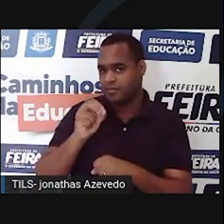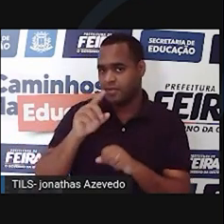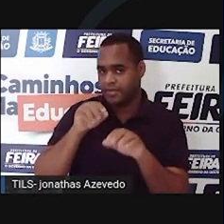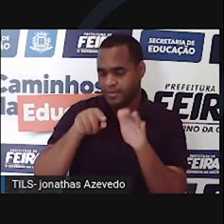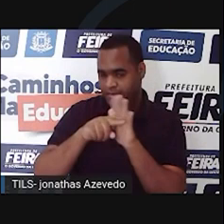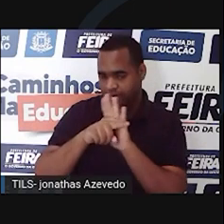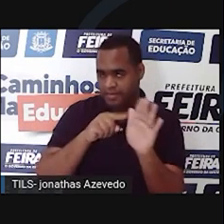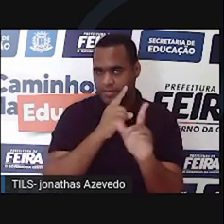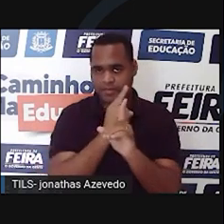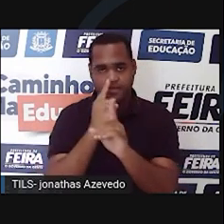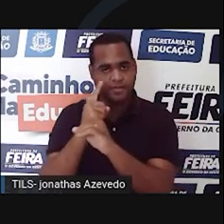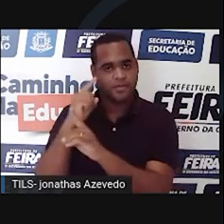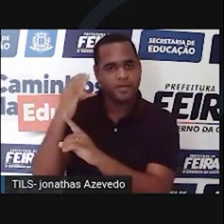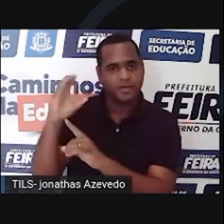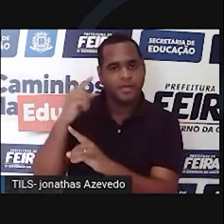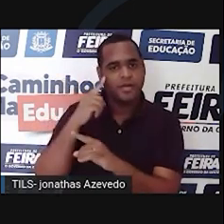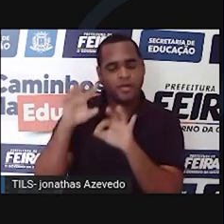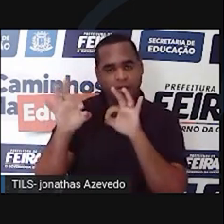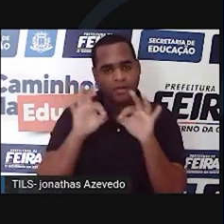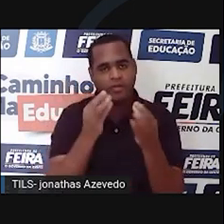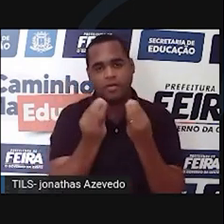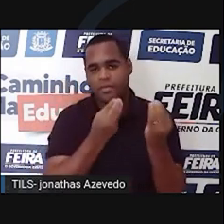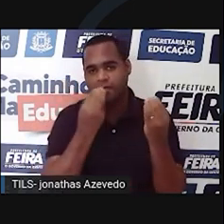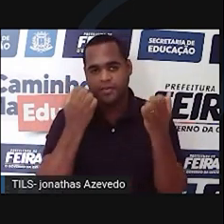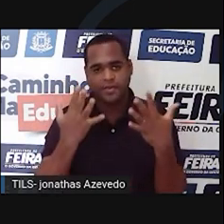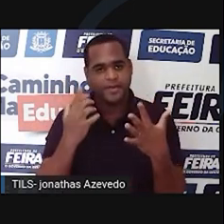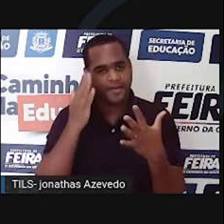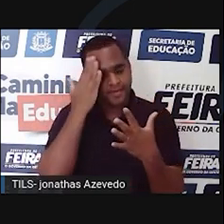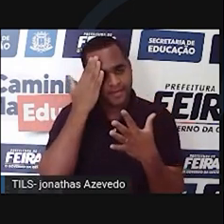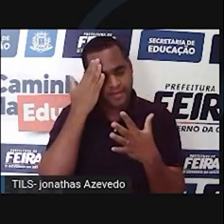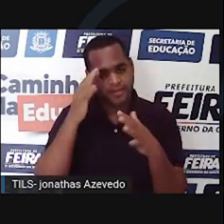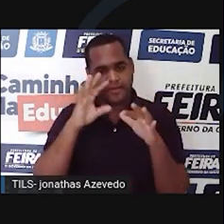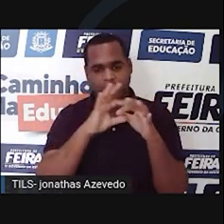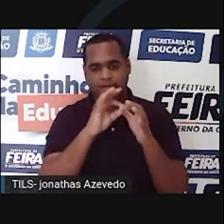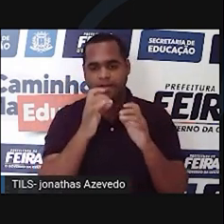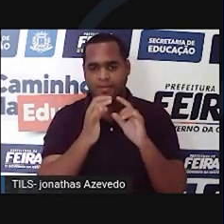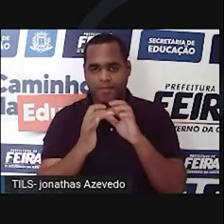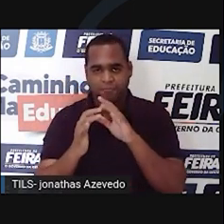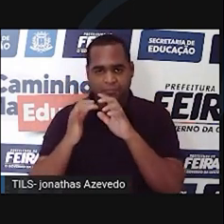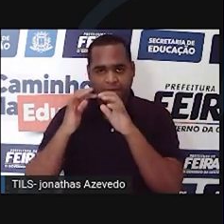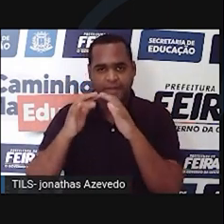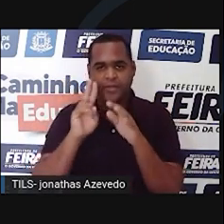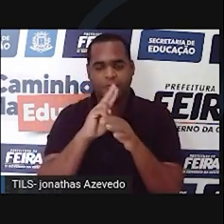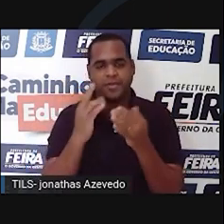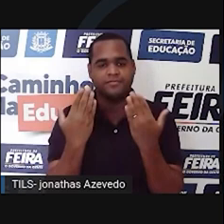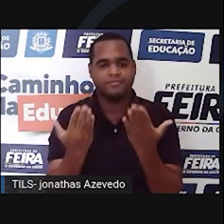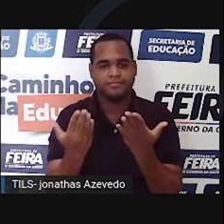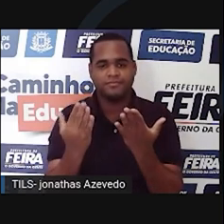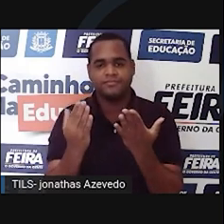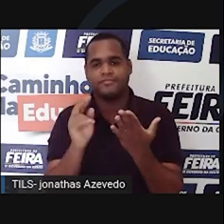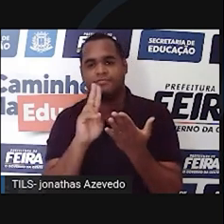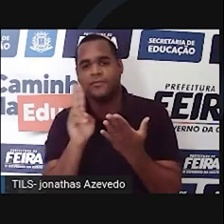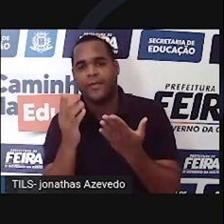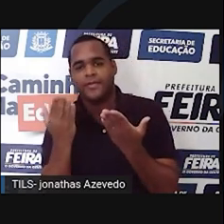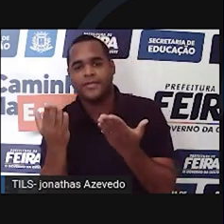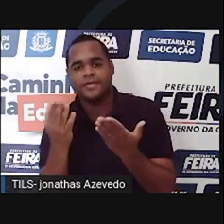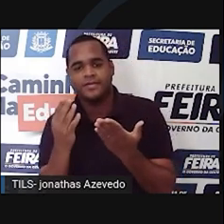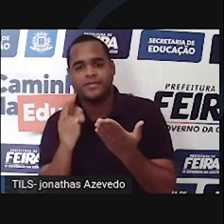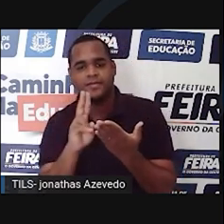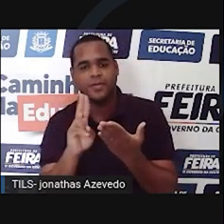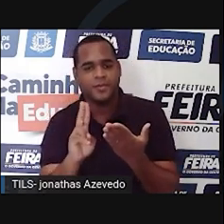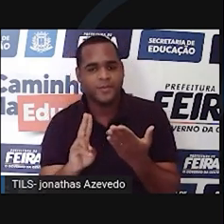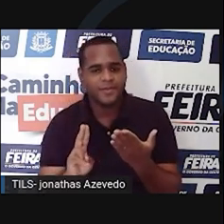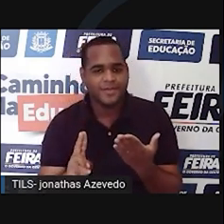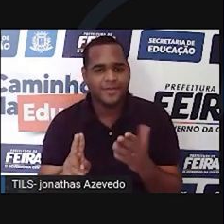tinham conhecimento do que o DNA era formado, sabendo que ele era composto de moléculas de desoxiripose, desoxiripose, fosfato e as famosas